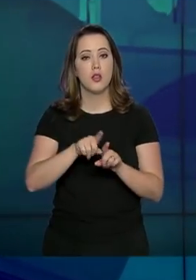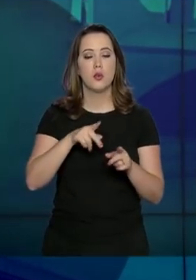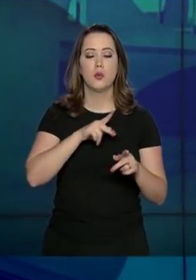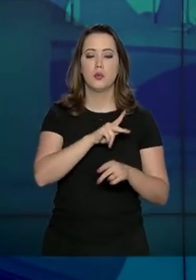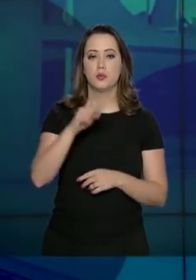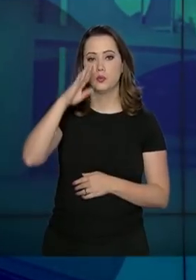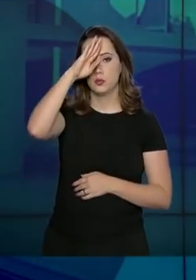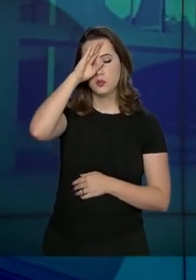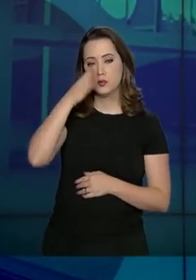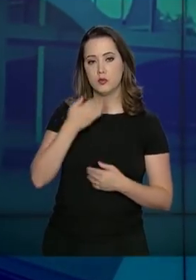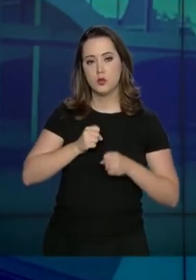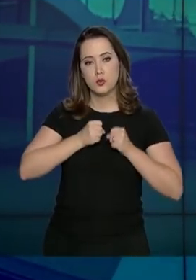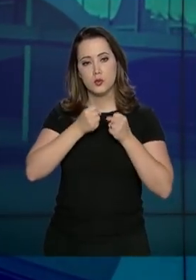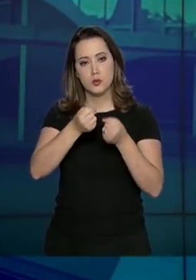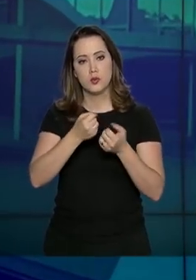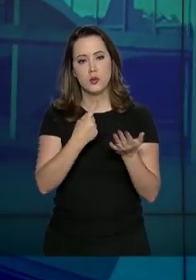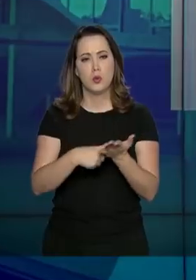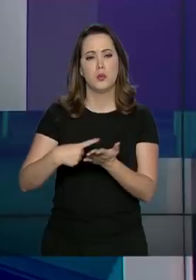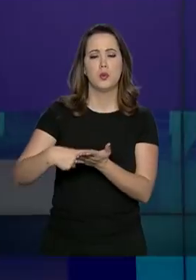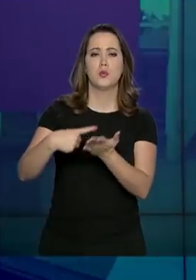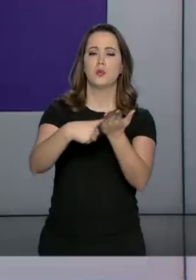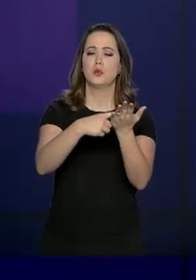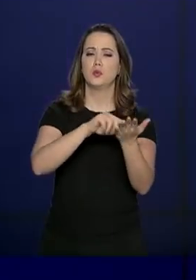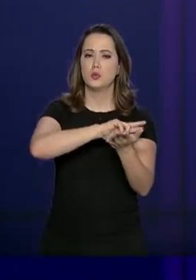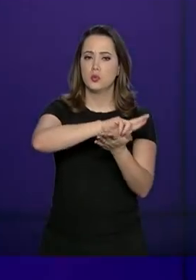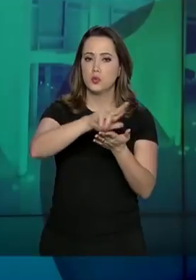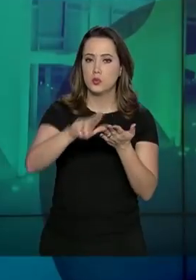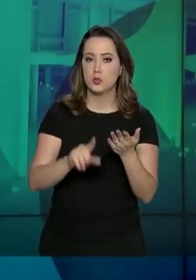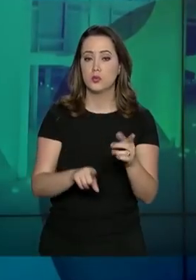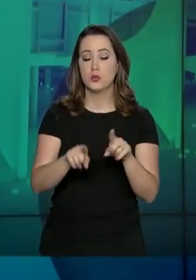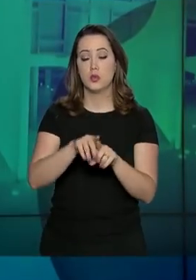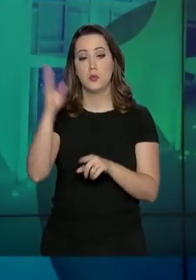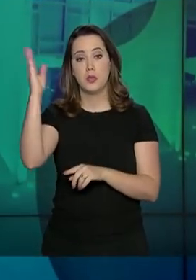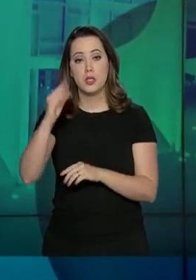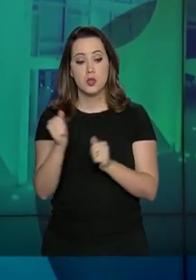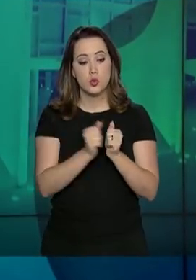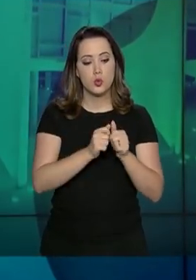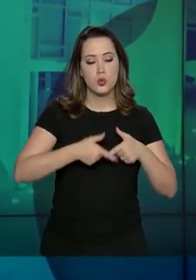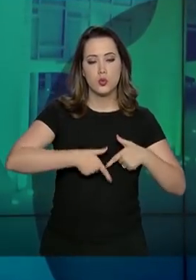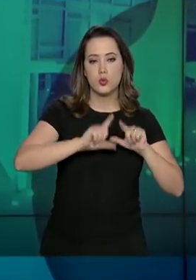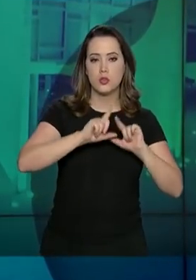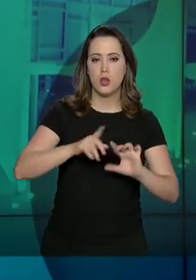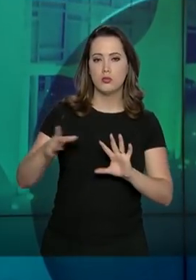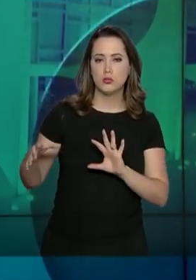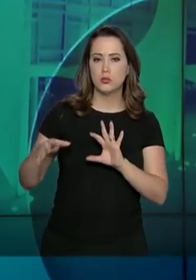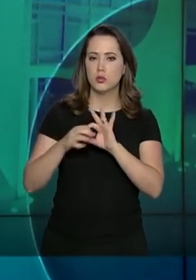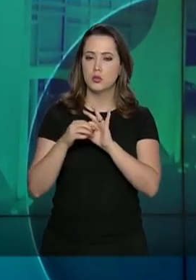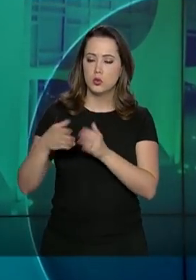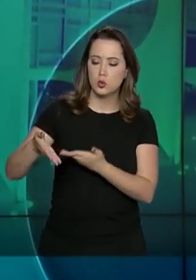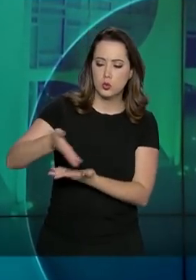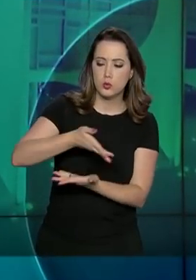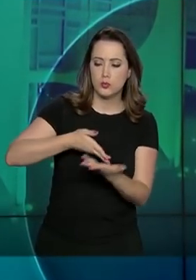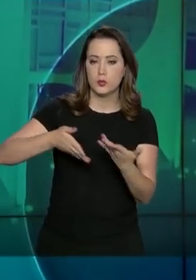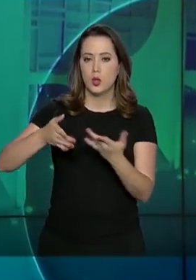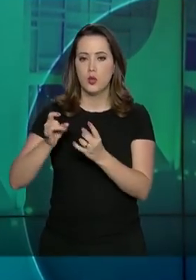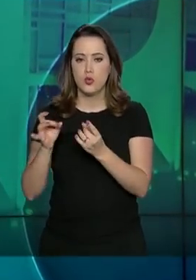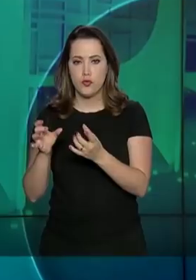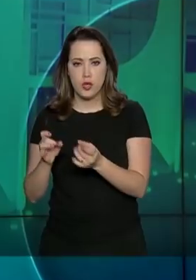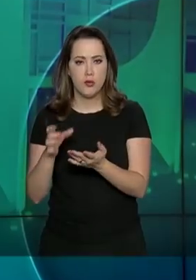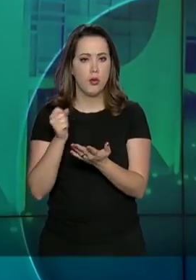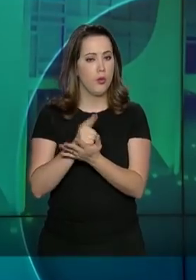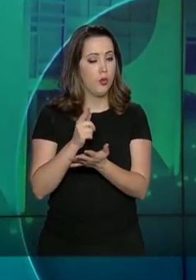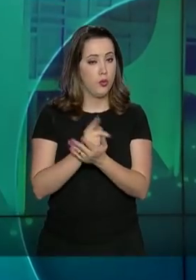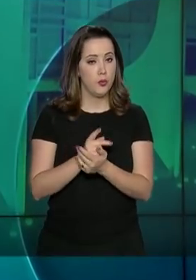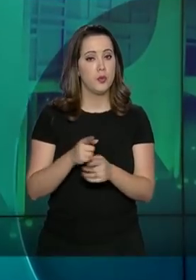homenagens. Para o presidente brasileiro, Brasil e Israel se complementam quando o assunto é troca comercial. Os dois